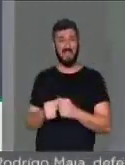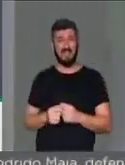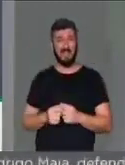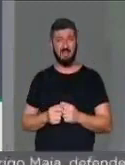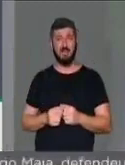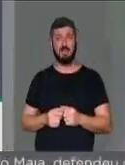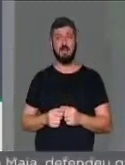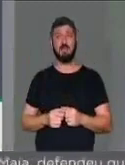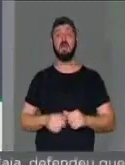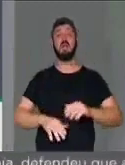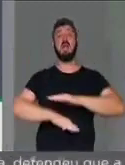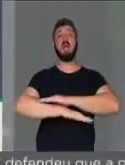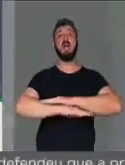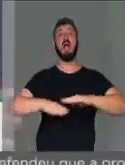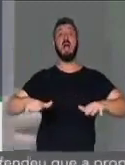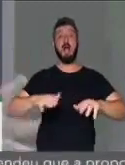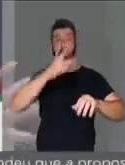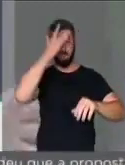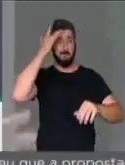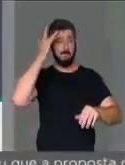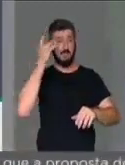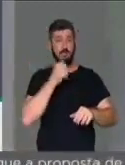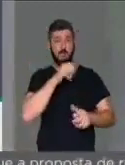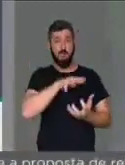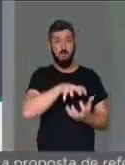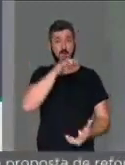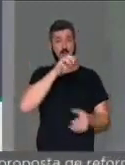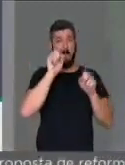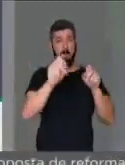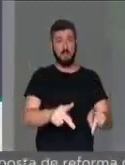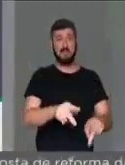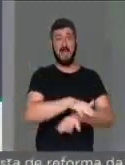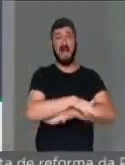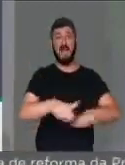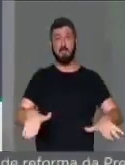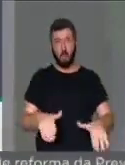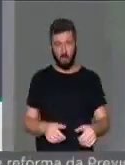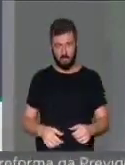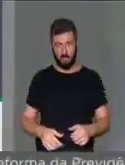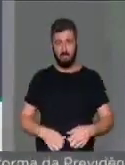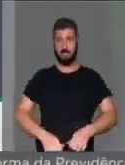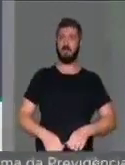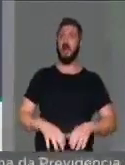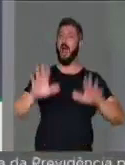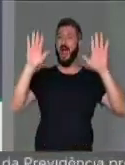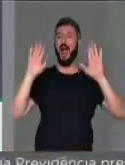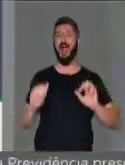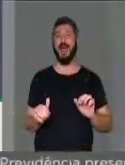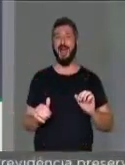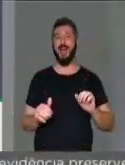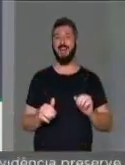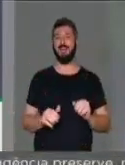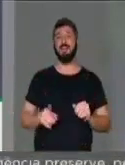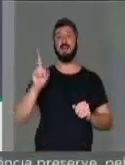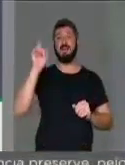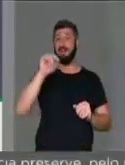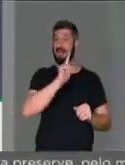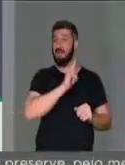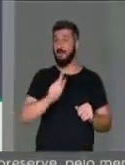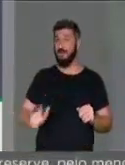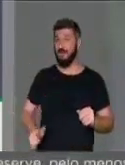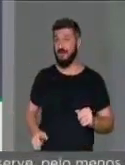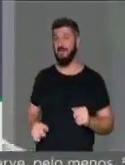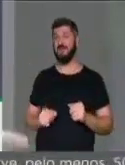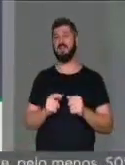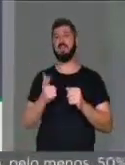acabar com a aposentadoria do povo brasileiro. Ora, este é um governo